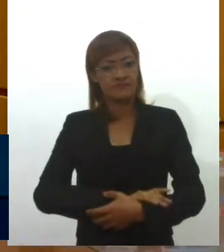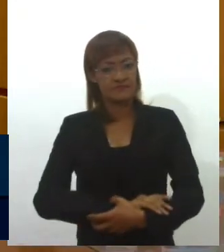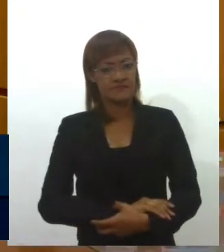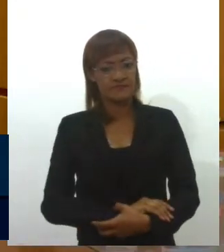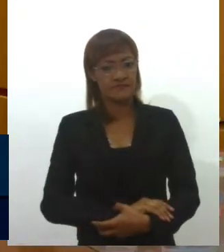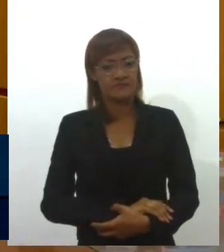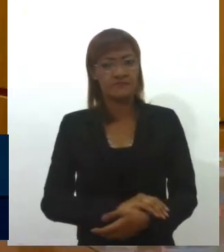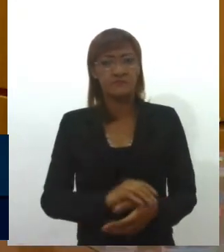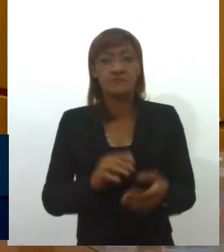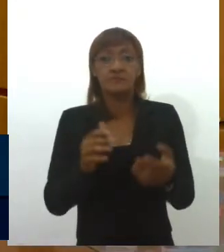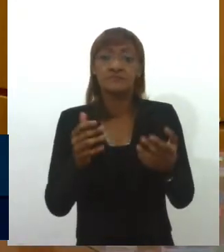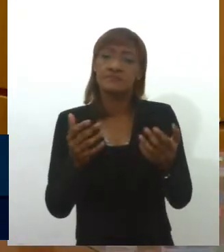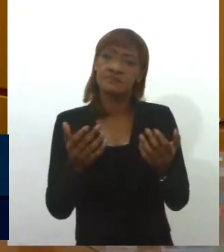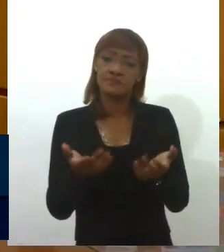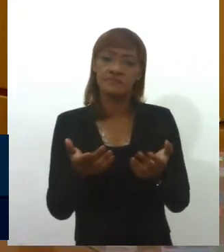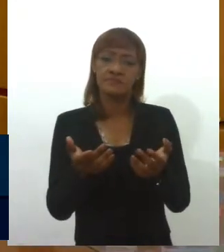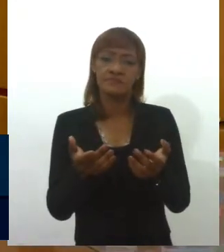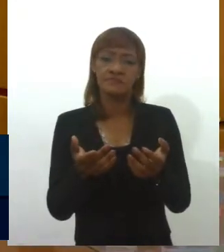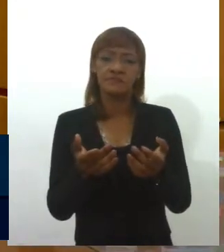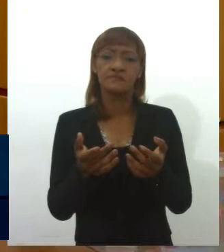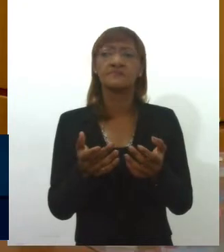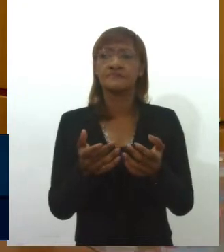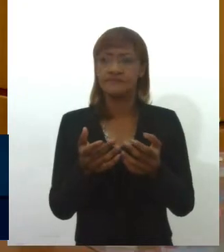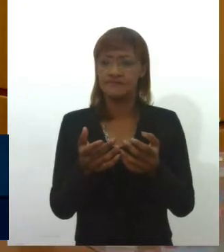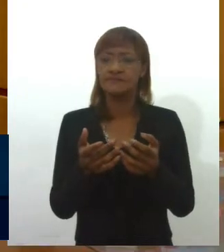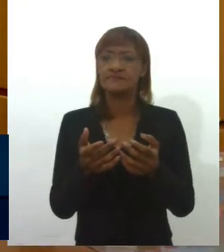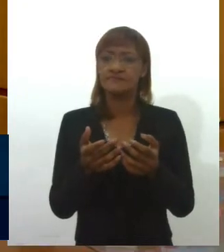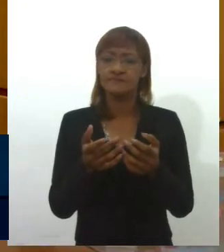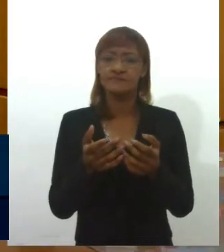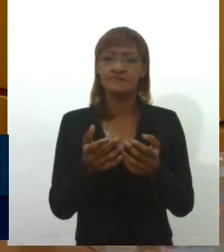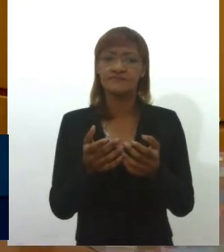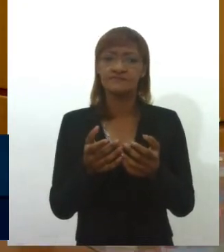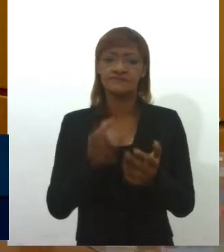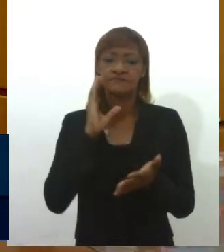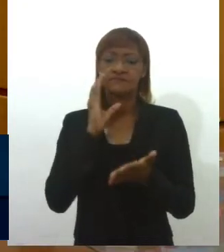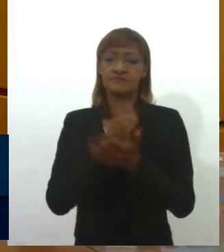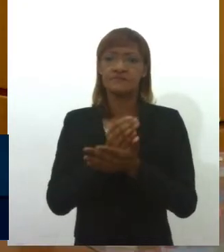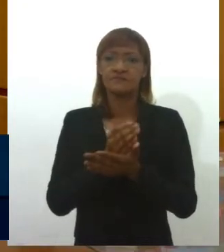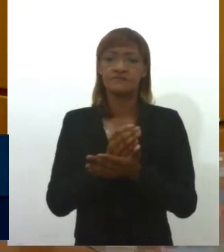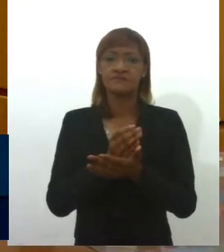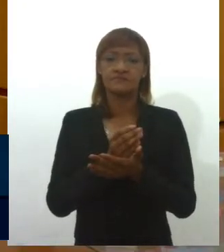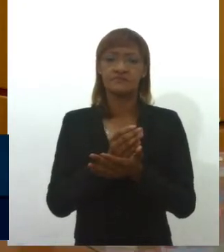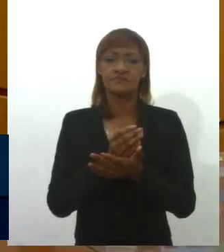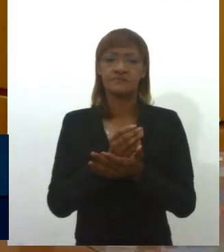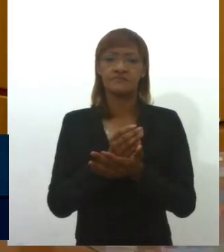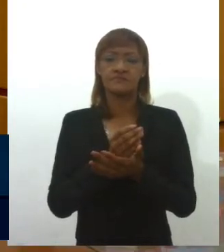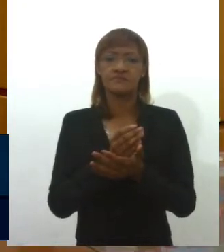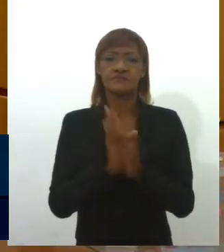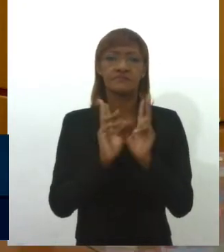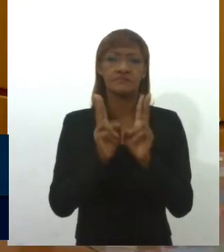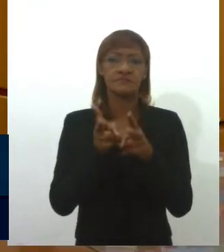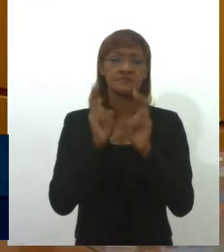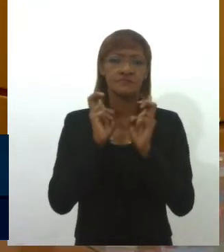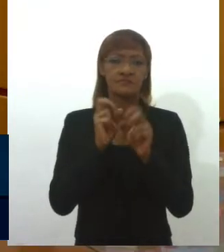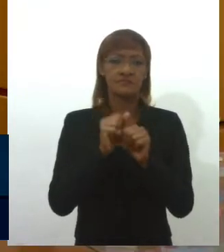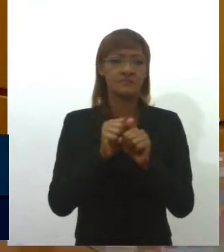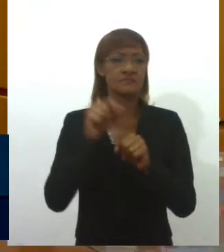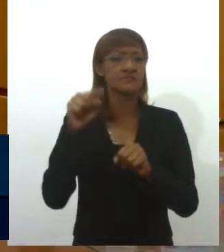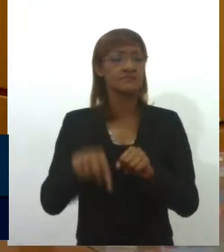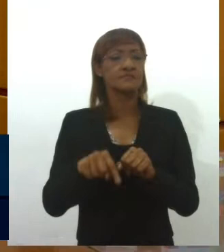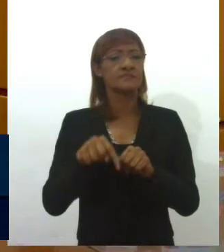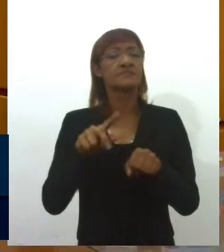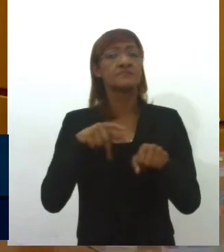Ora, o crime é tipificado. Nosso país, nós temos um sistema